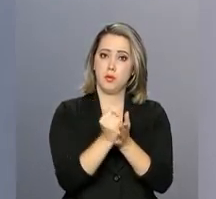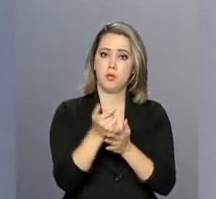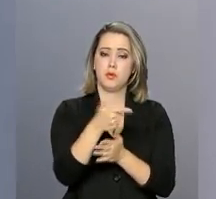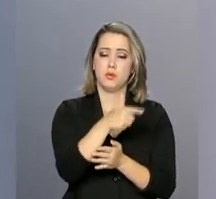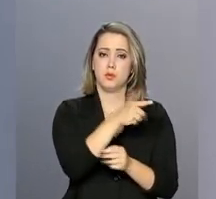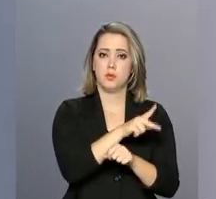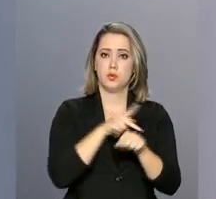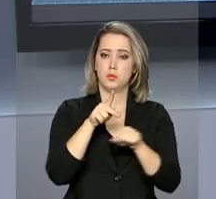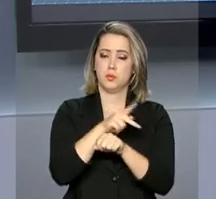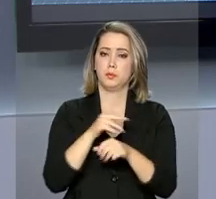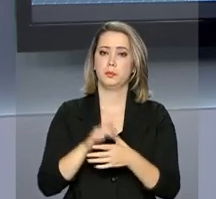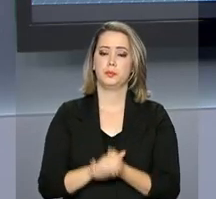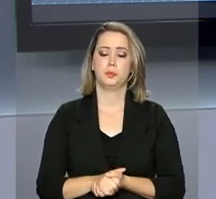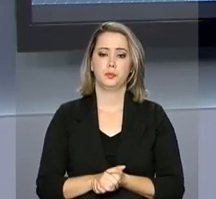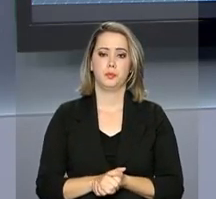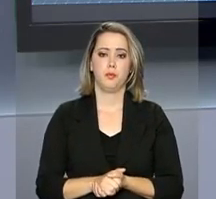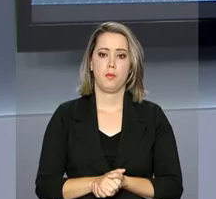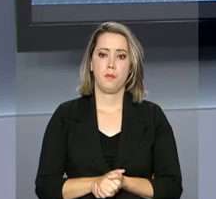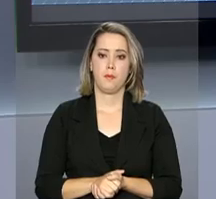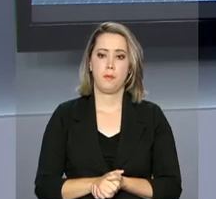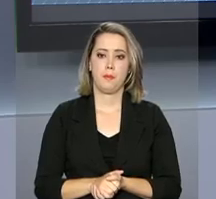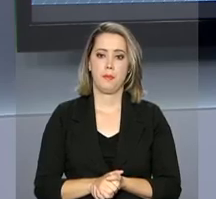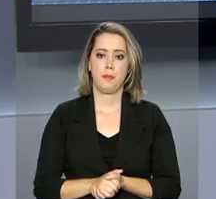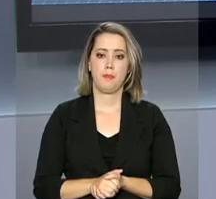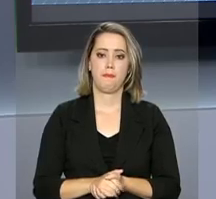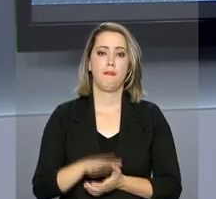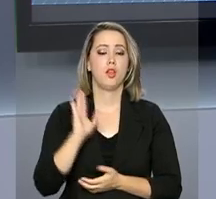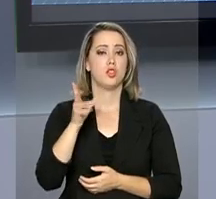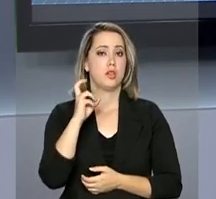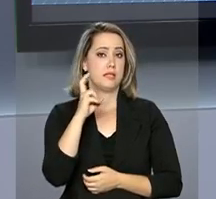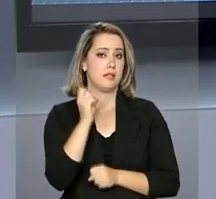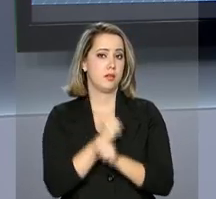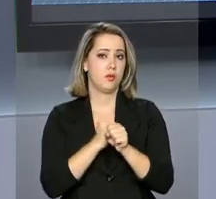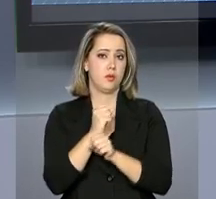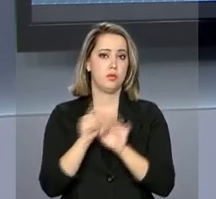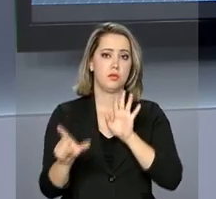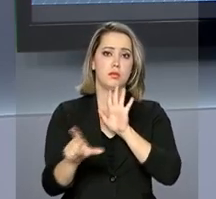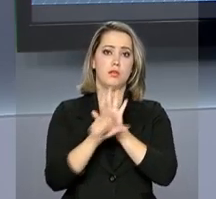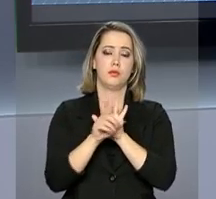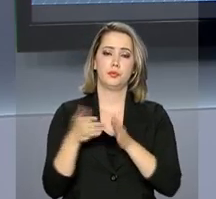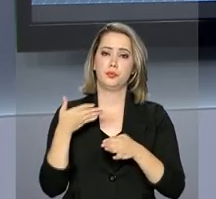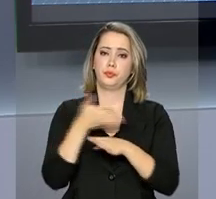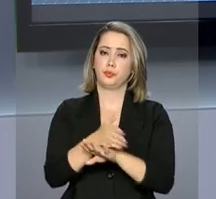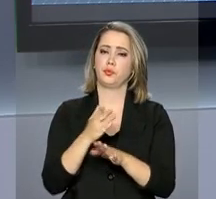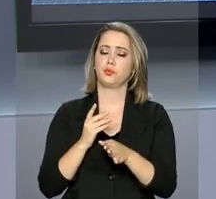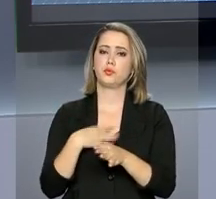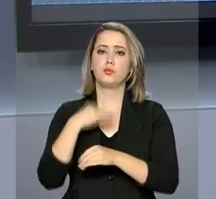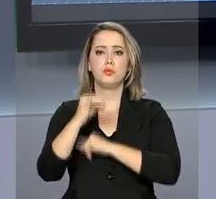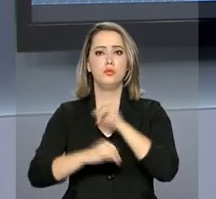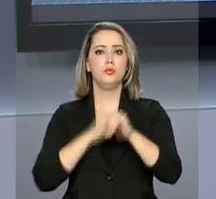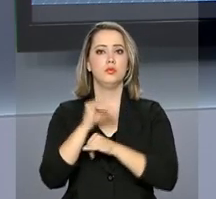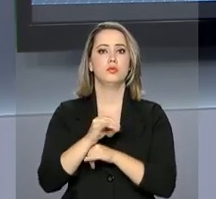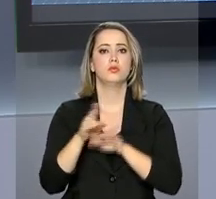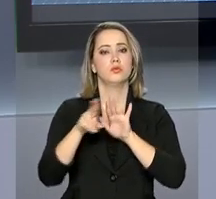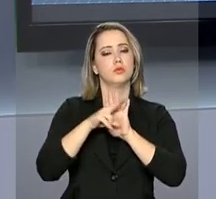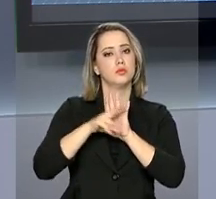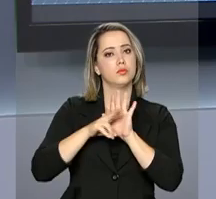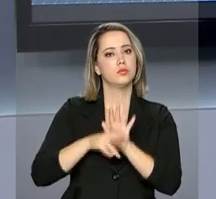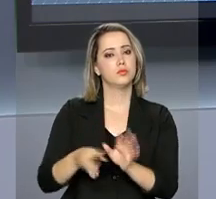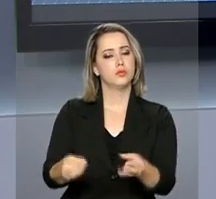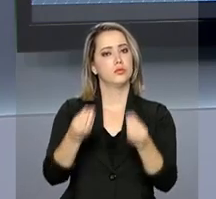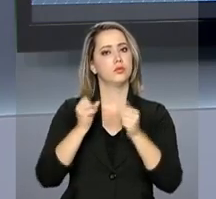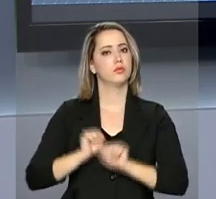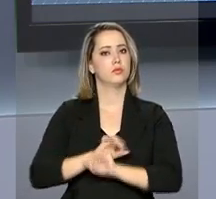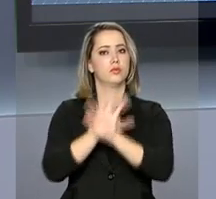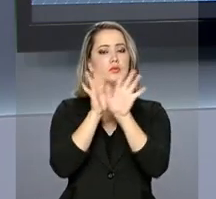outros países. Completa há cinco anos a lei de acesso à informação. A medida trouxe mais transparência na